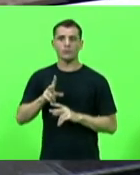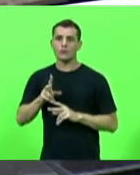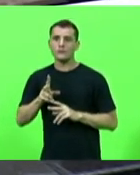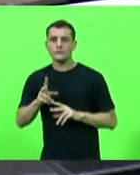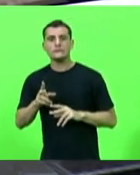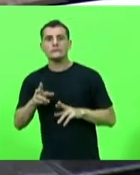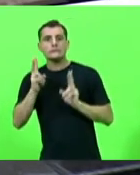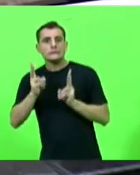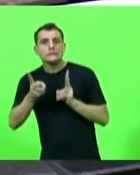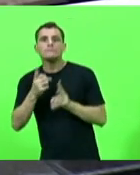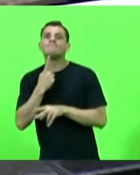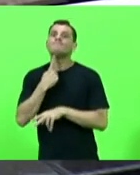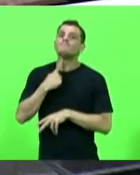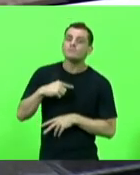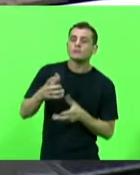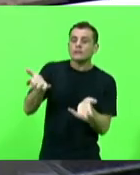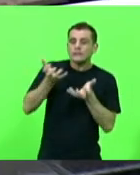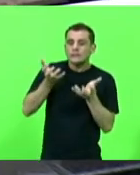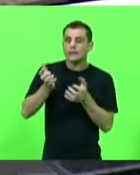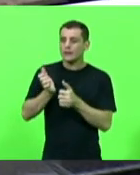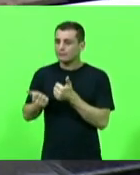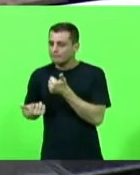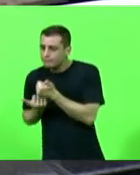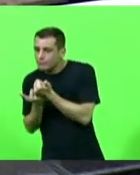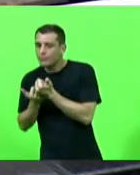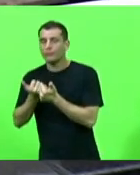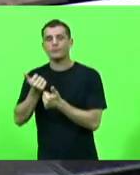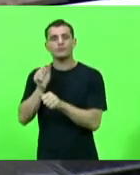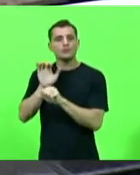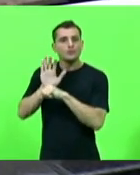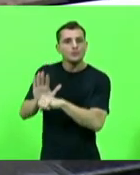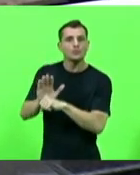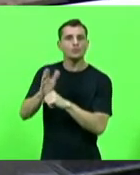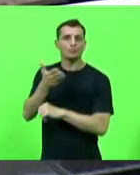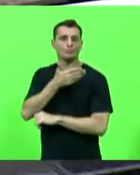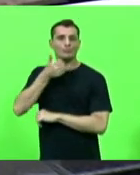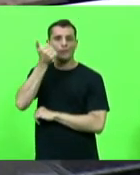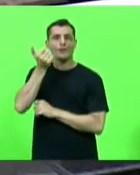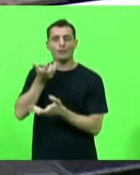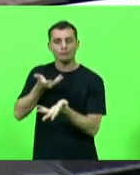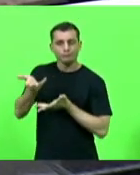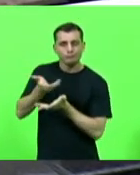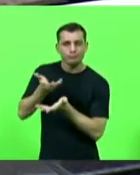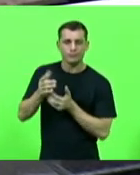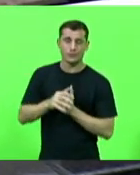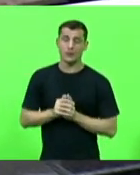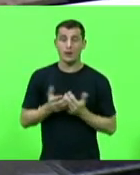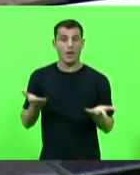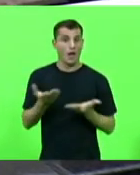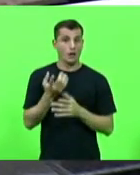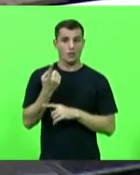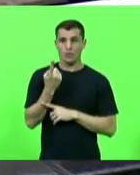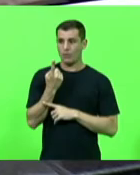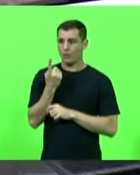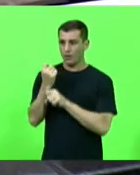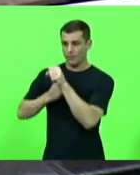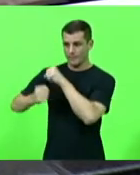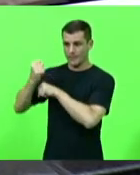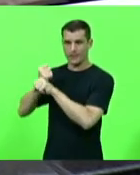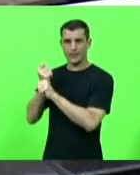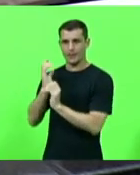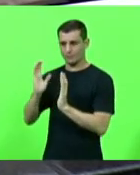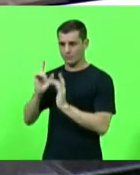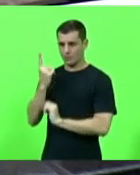produzir e fazer o nosso melhor mas agora nesse último ano de trabalho onde vai finalizando o mandato